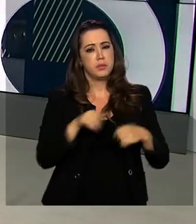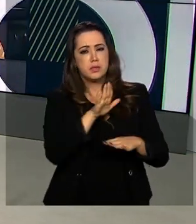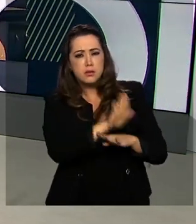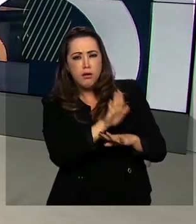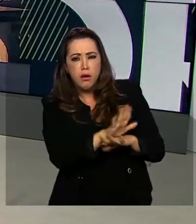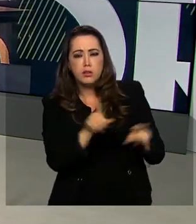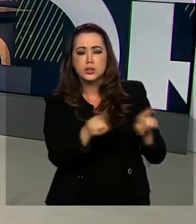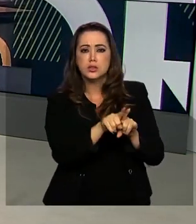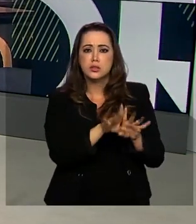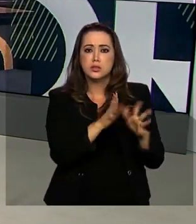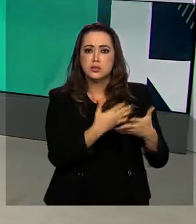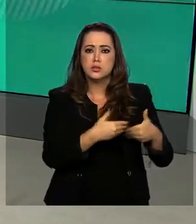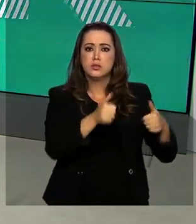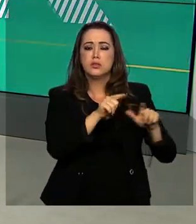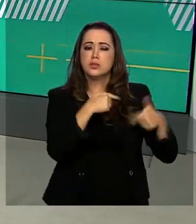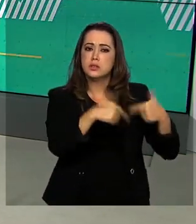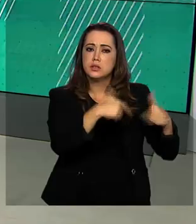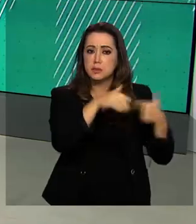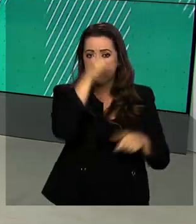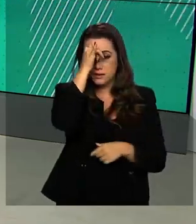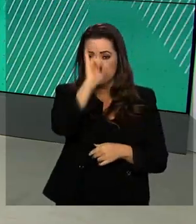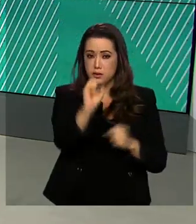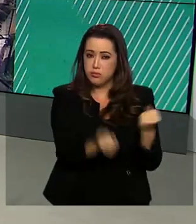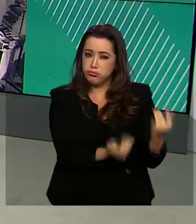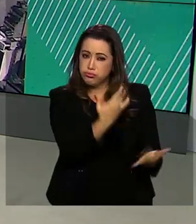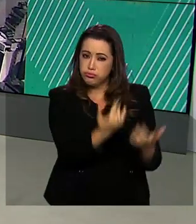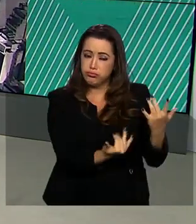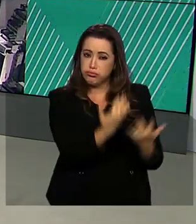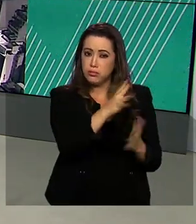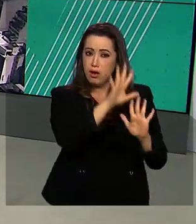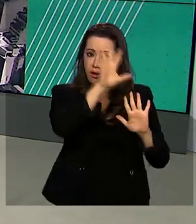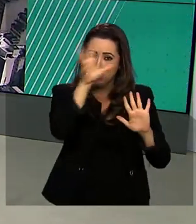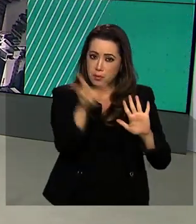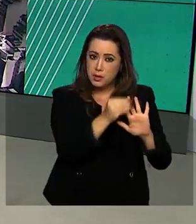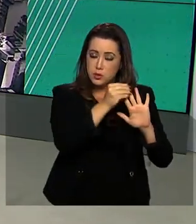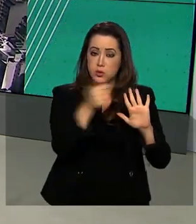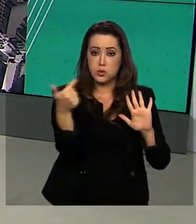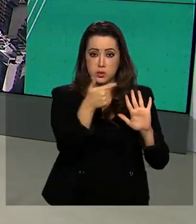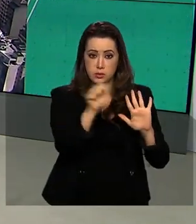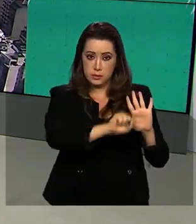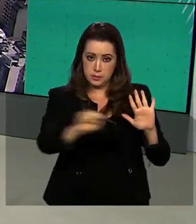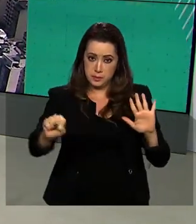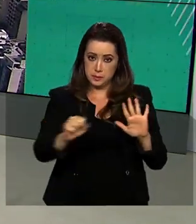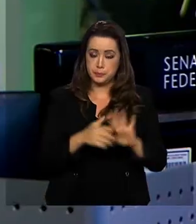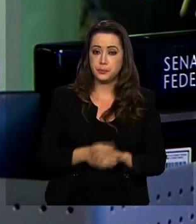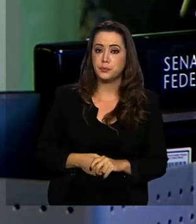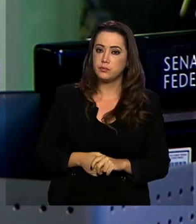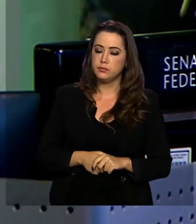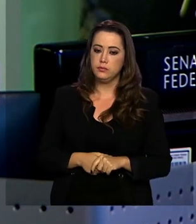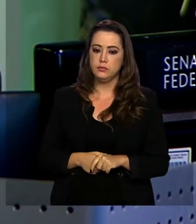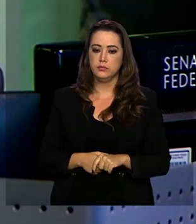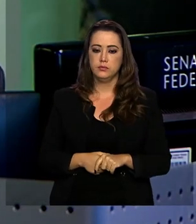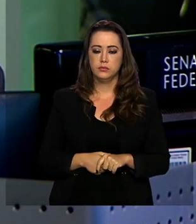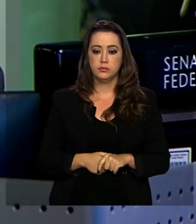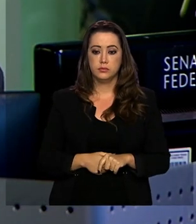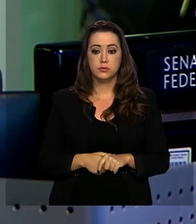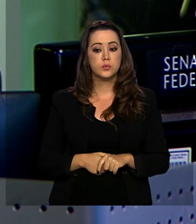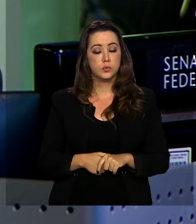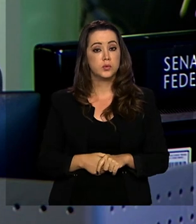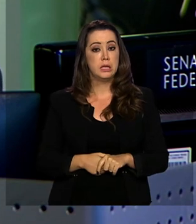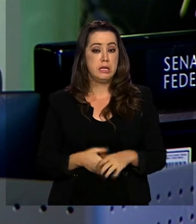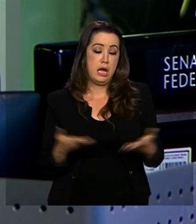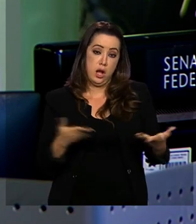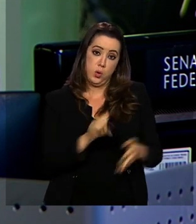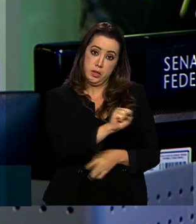a ação, as ações de combate às queimadas na Amazônia neste segundo semestre. Avançando para o